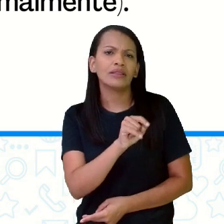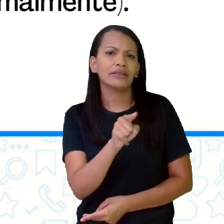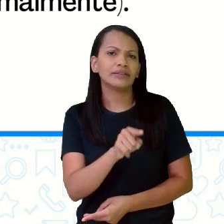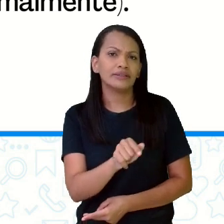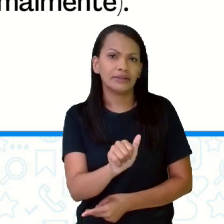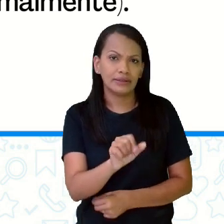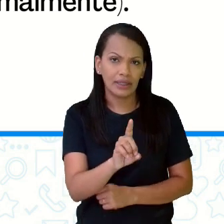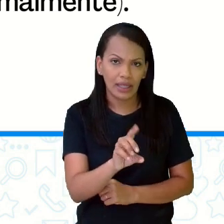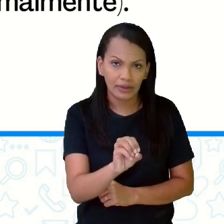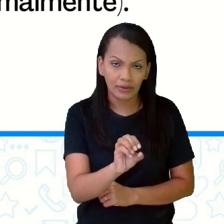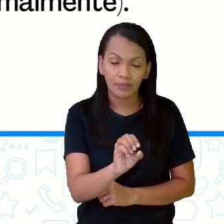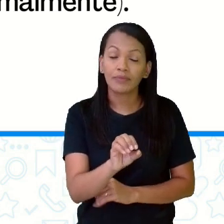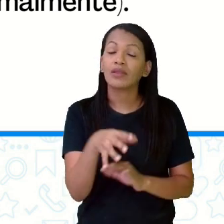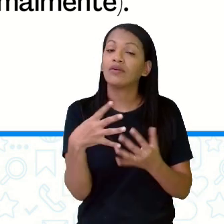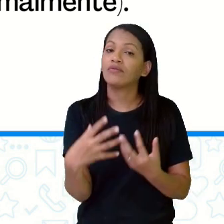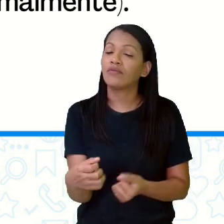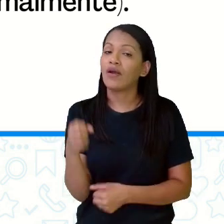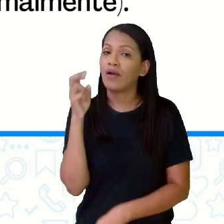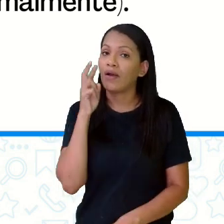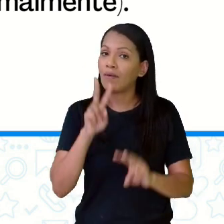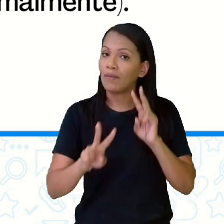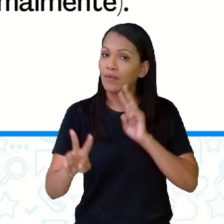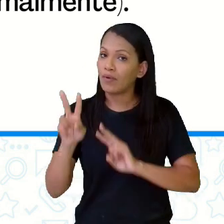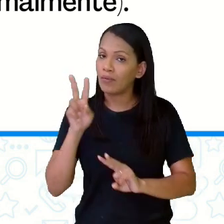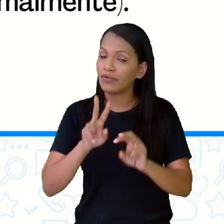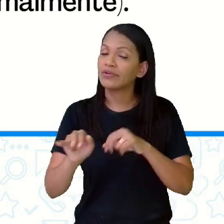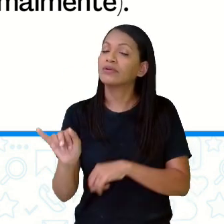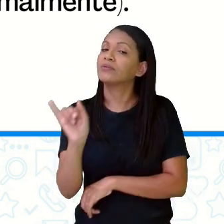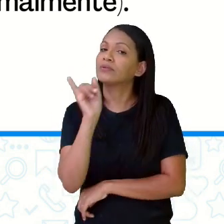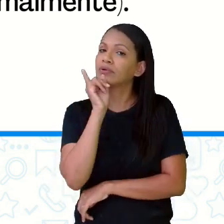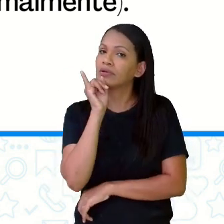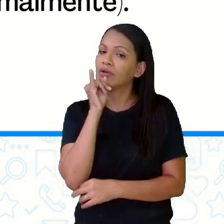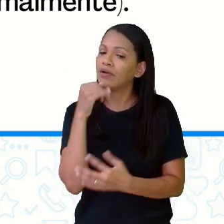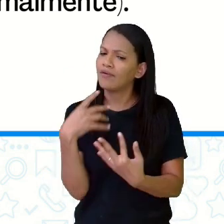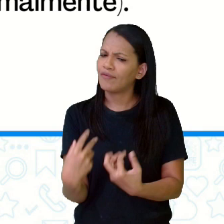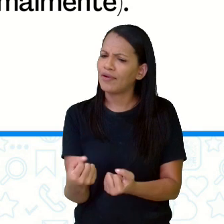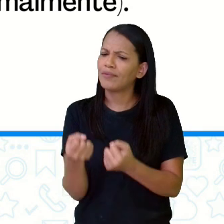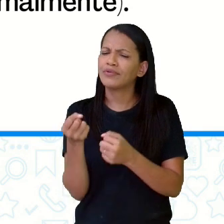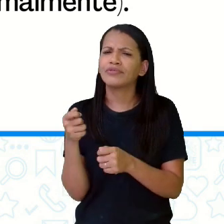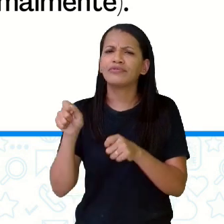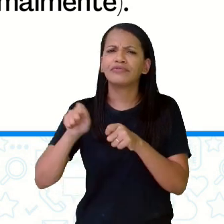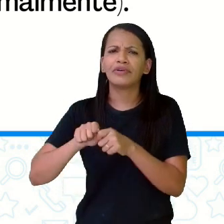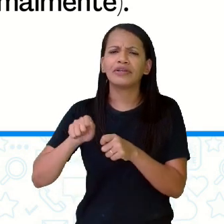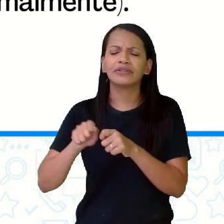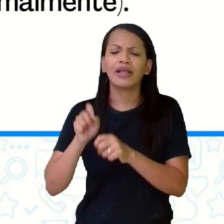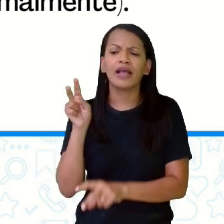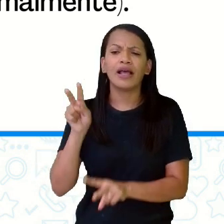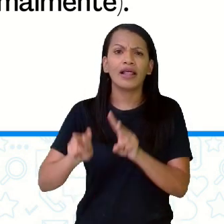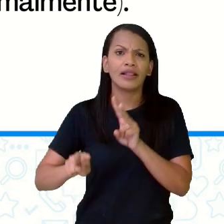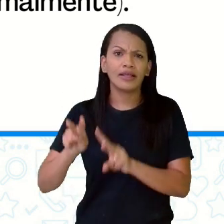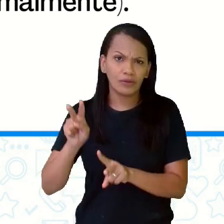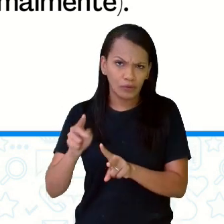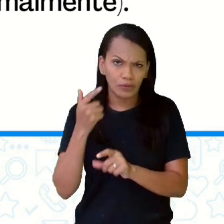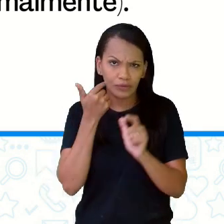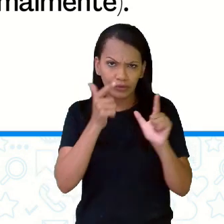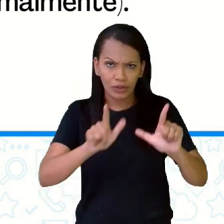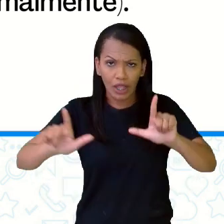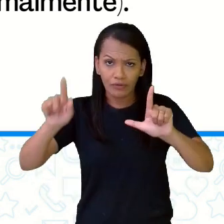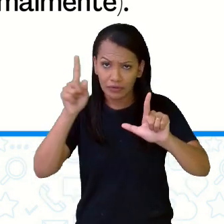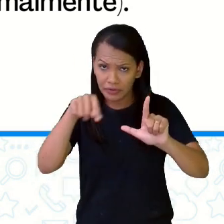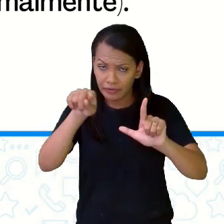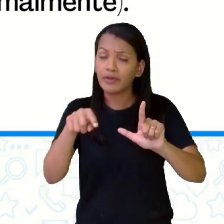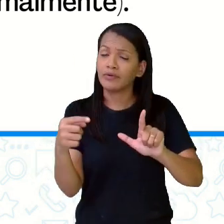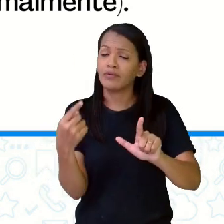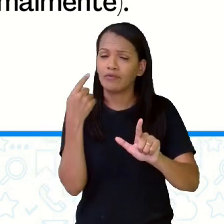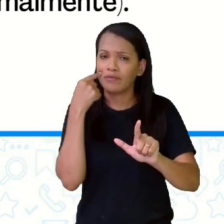ver aí os exemplos, a gente aprende melhor através dos exemplos, nós vamos fazer essa observação, fazer a leitura, e você vai aqui acompanhar.